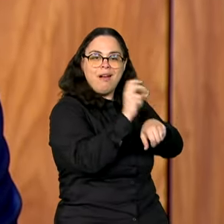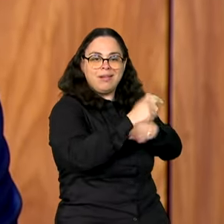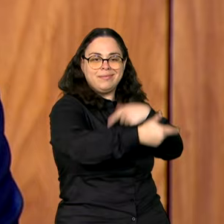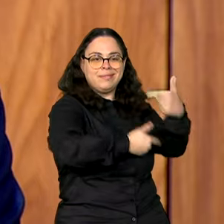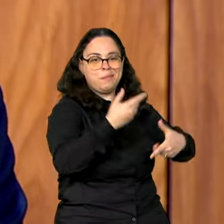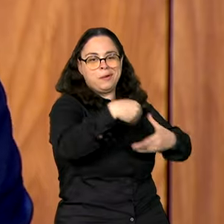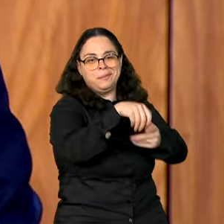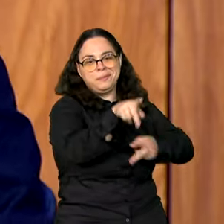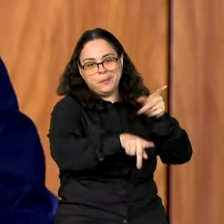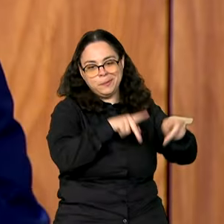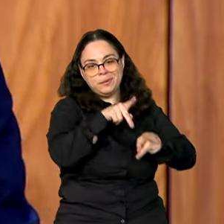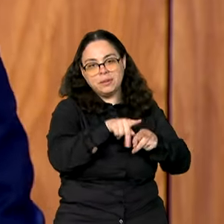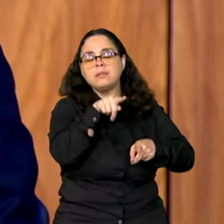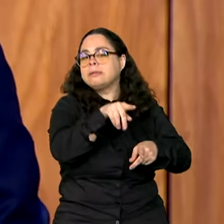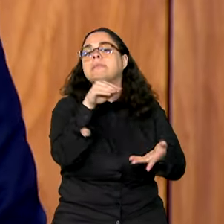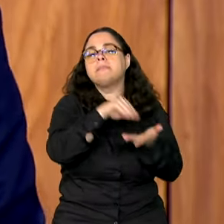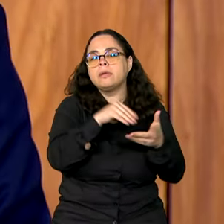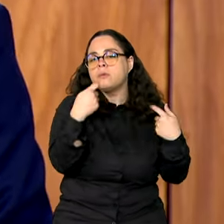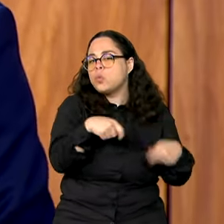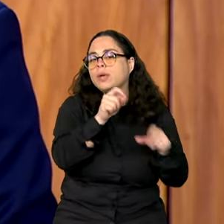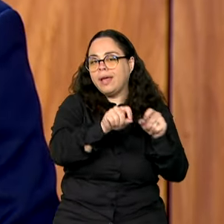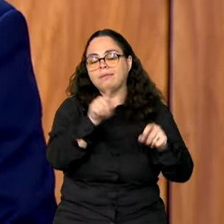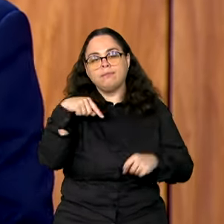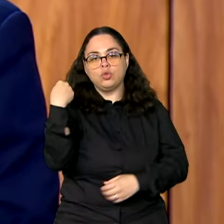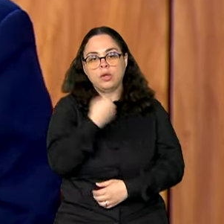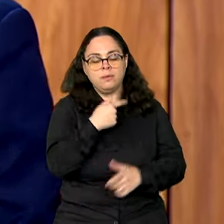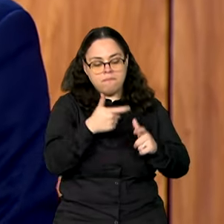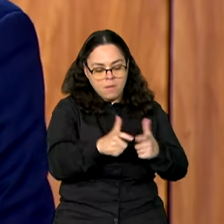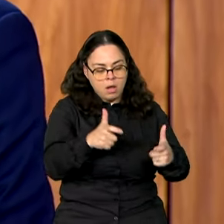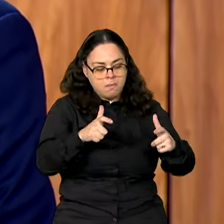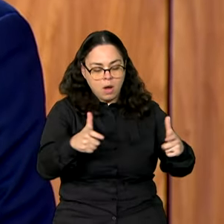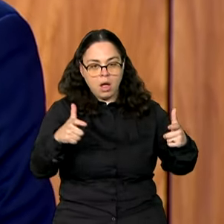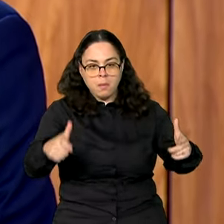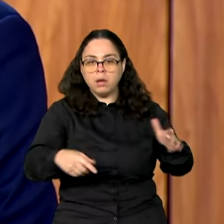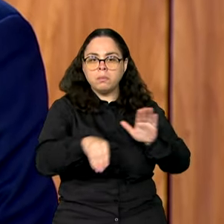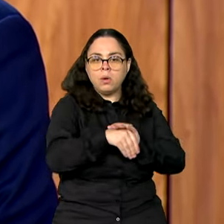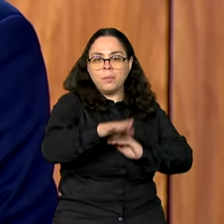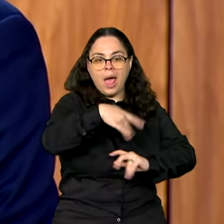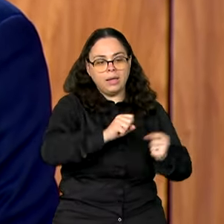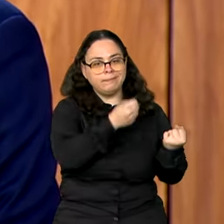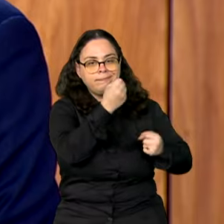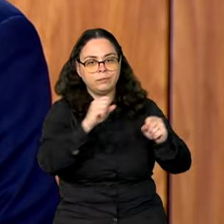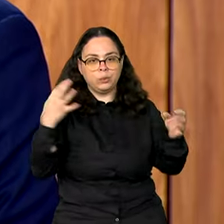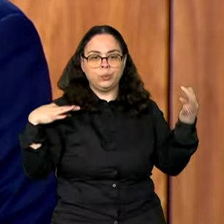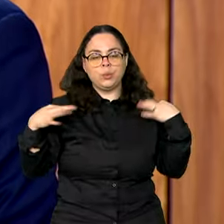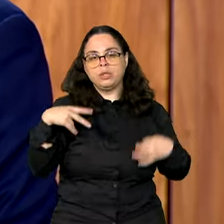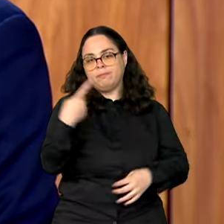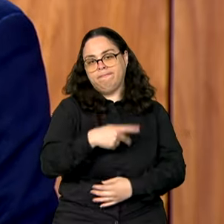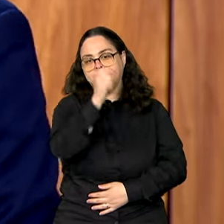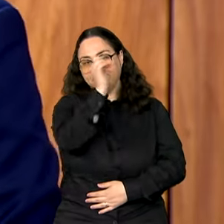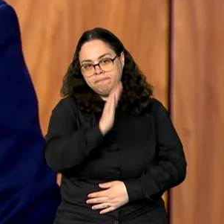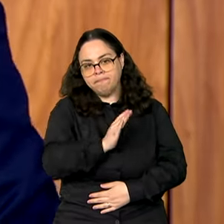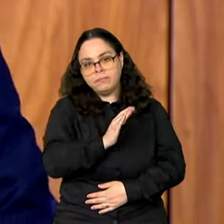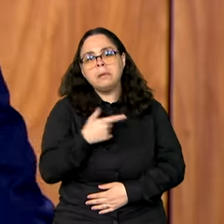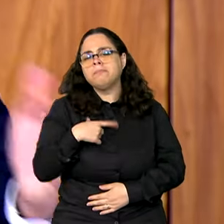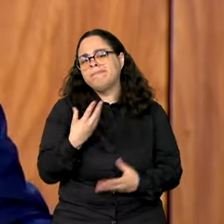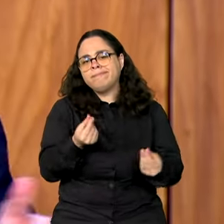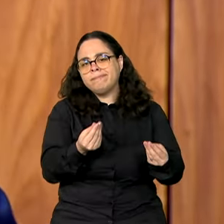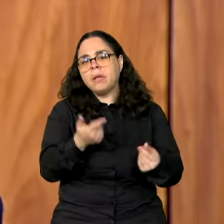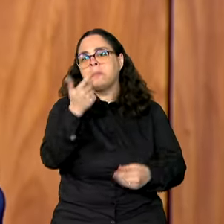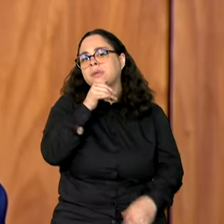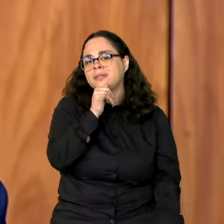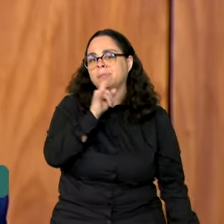população. E é preciso que a gente possa ampliar a agenda da indústria do turismo no Brasil. Não tem sentido